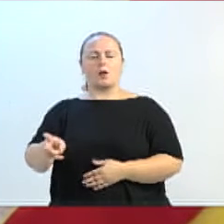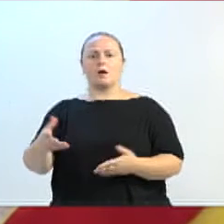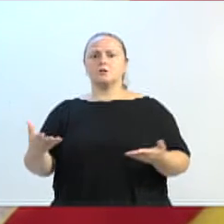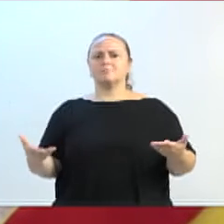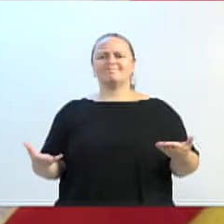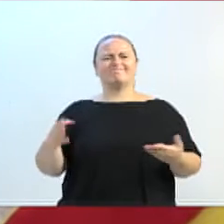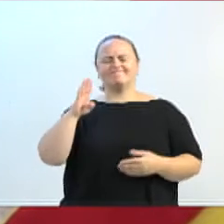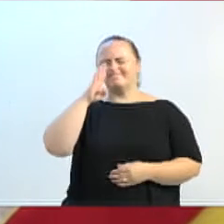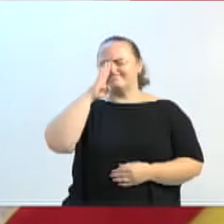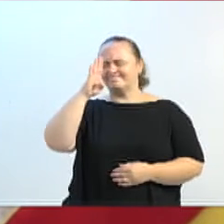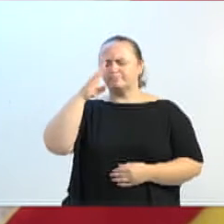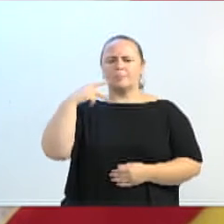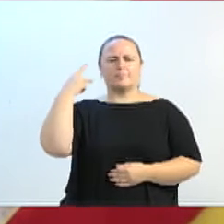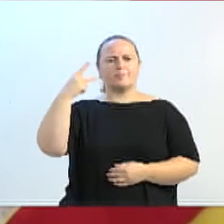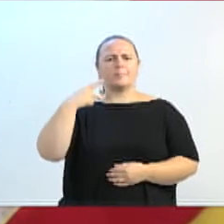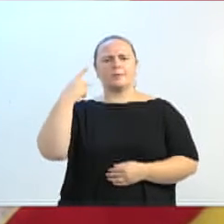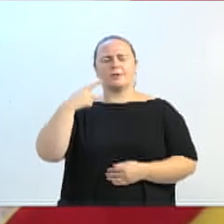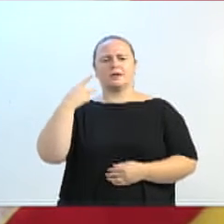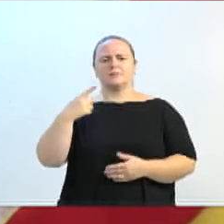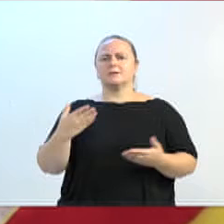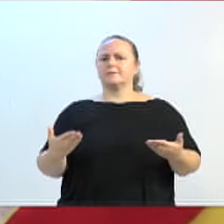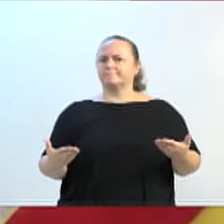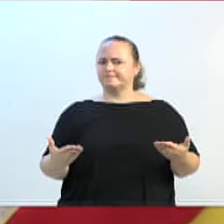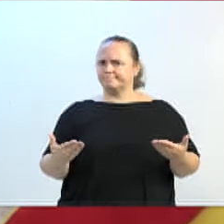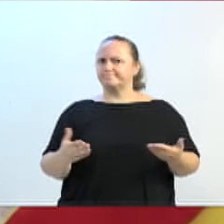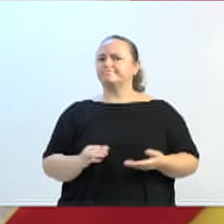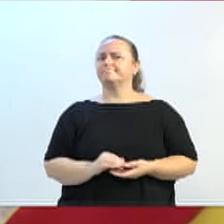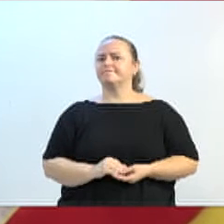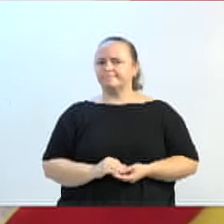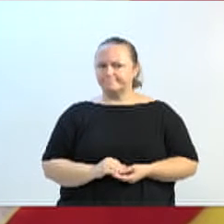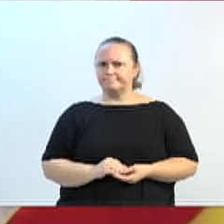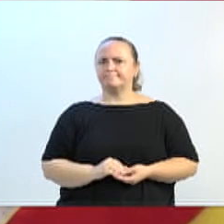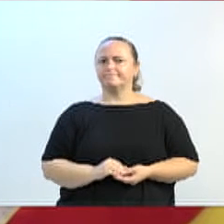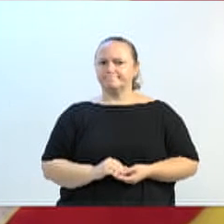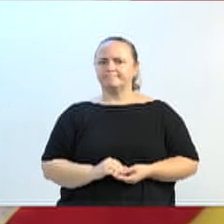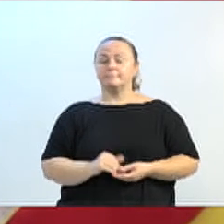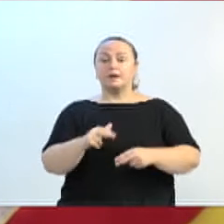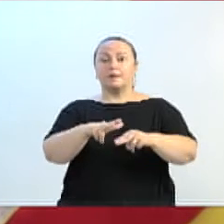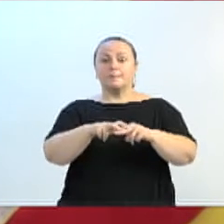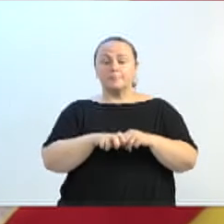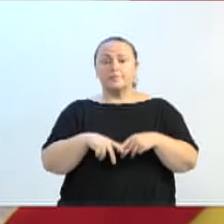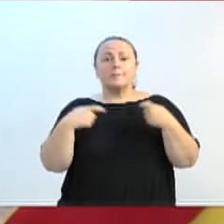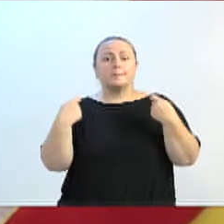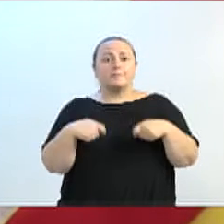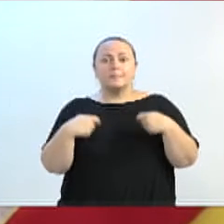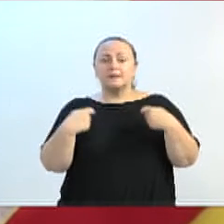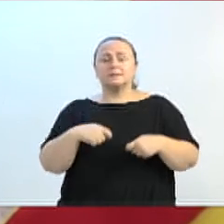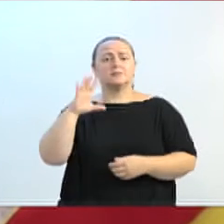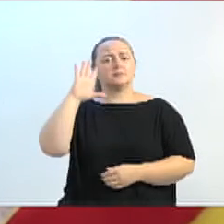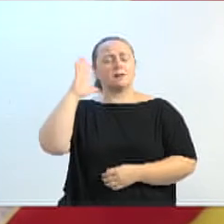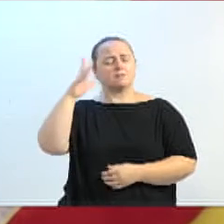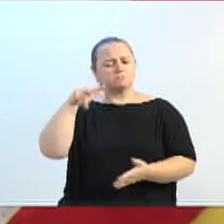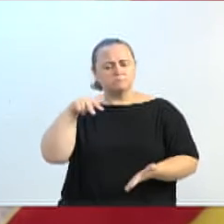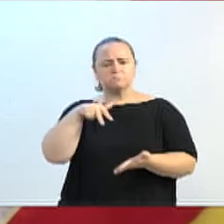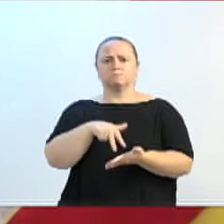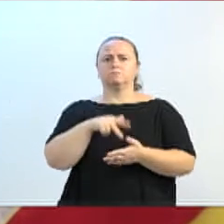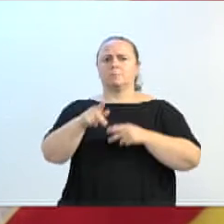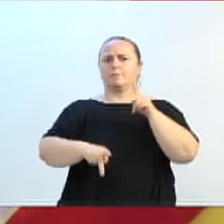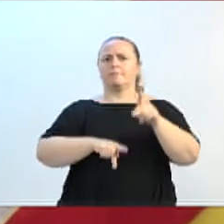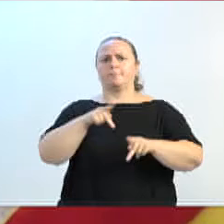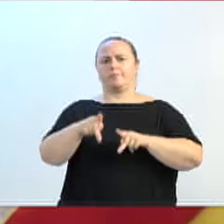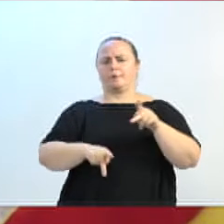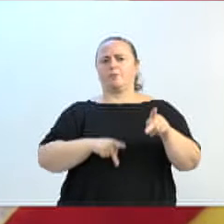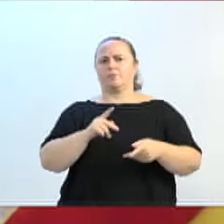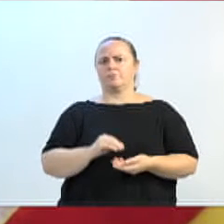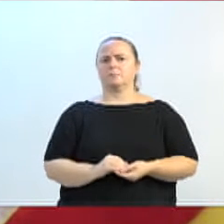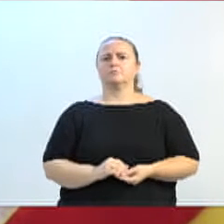política do nosso país. Então, nós precisamos de uma tomada de posição do povo brasileiro.